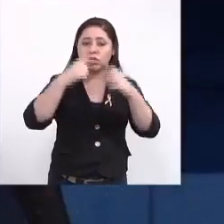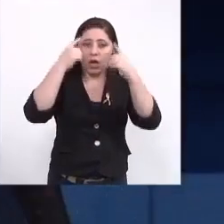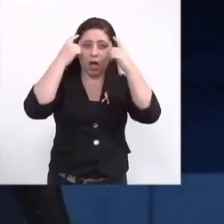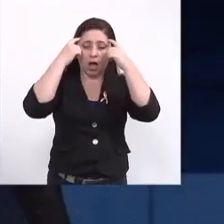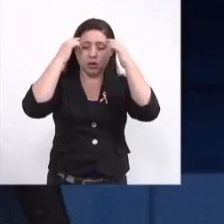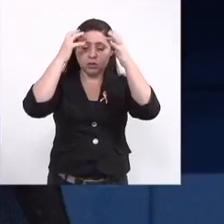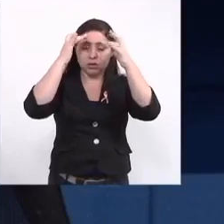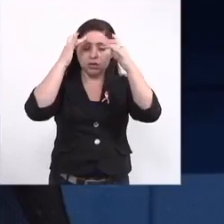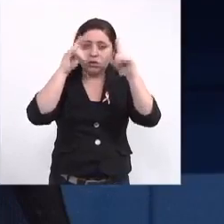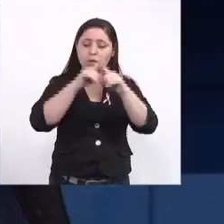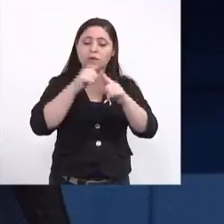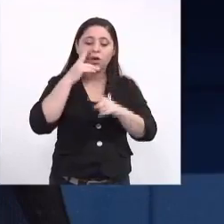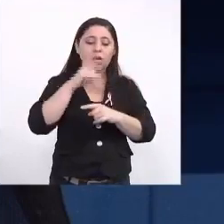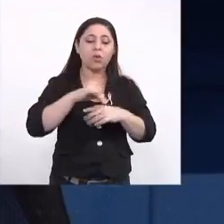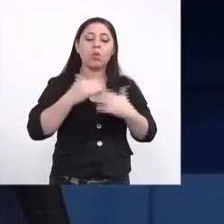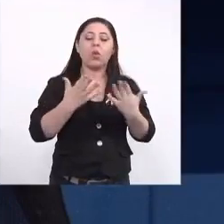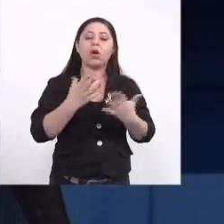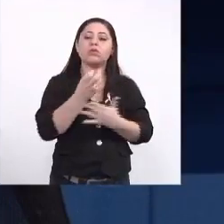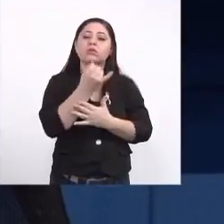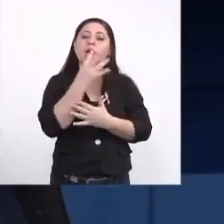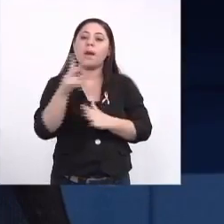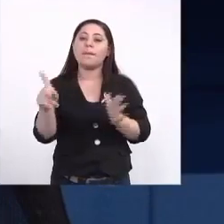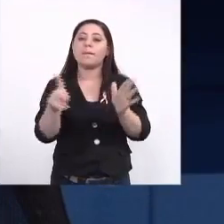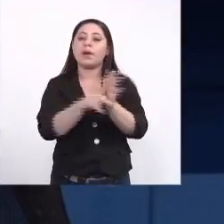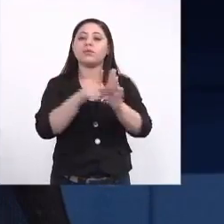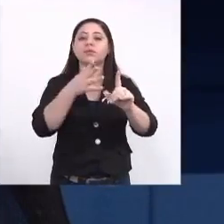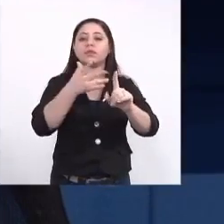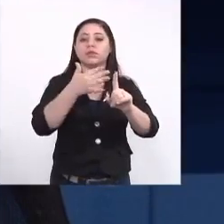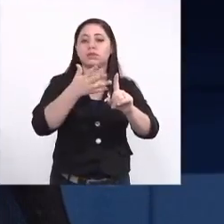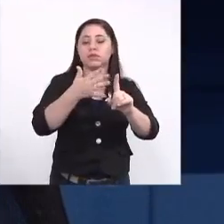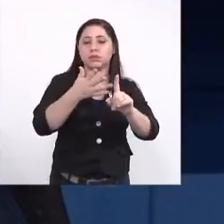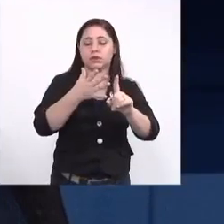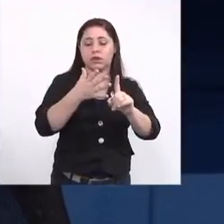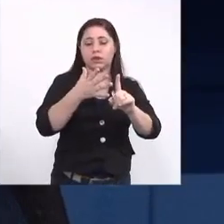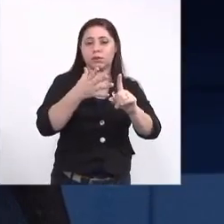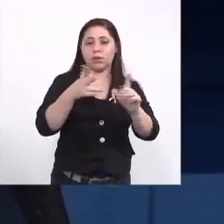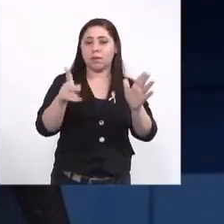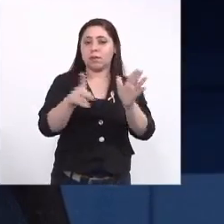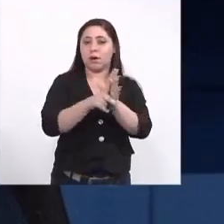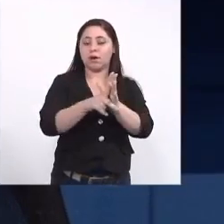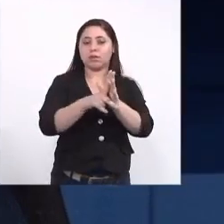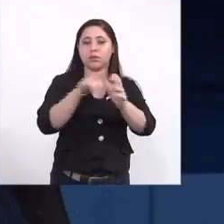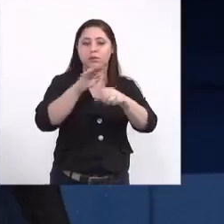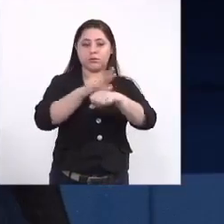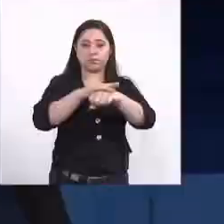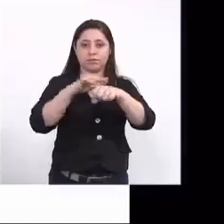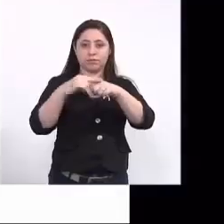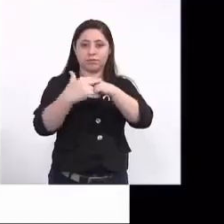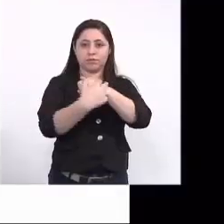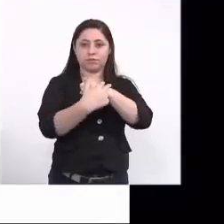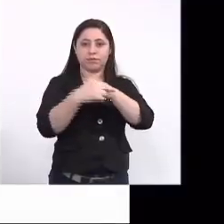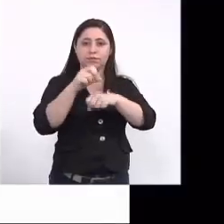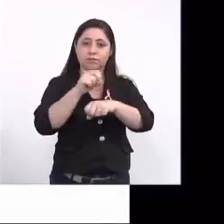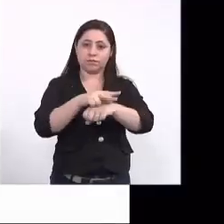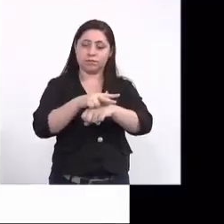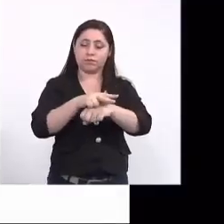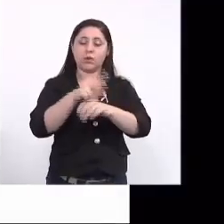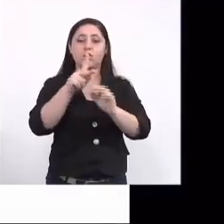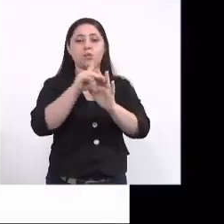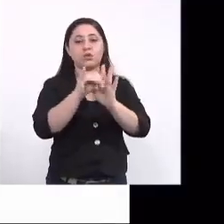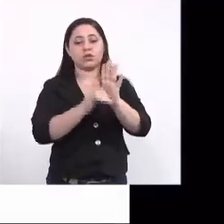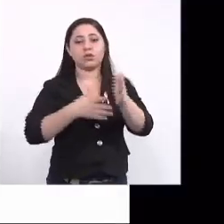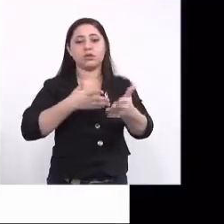quais crianças, de fato, eram casos de síndrome congênita causada pelo Zika vírus. Este projeto foi